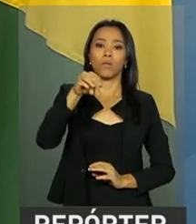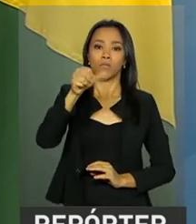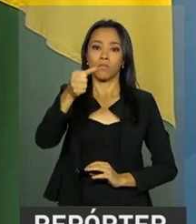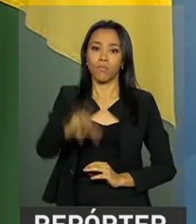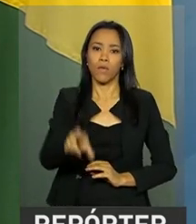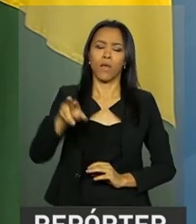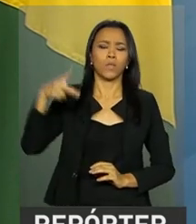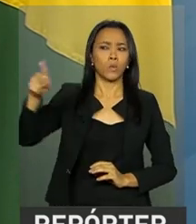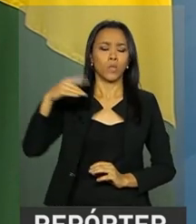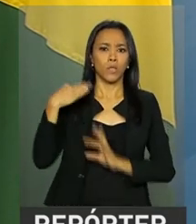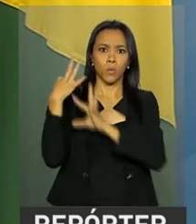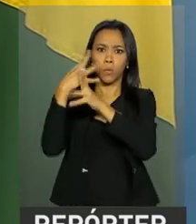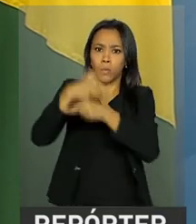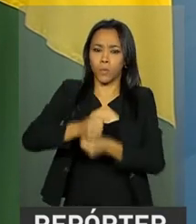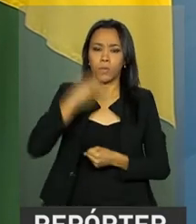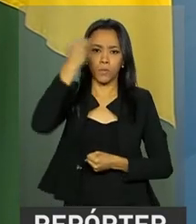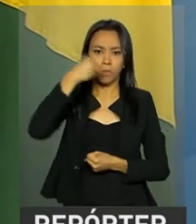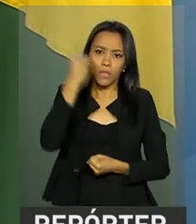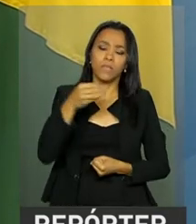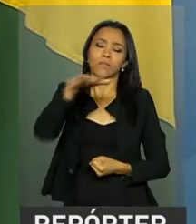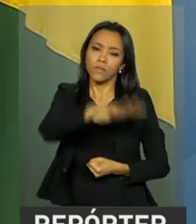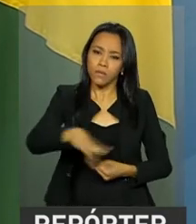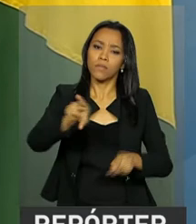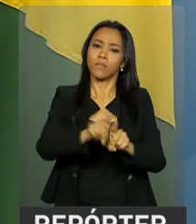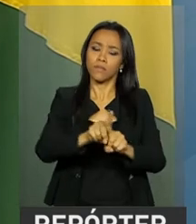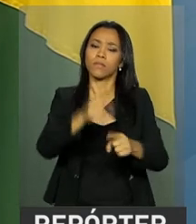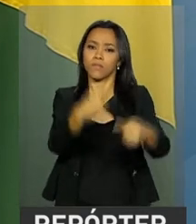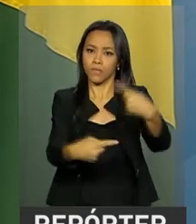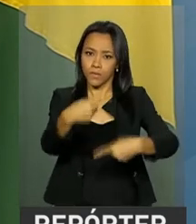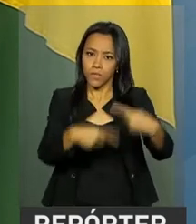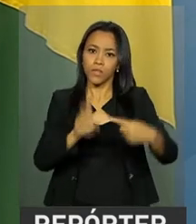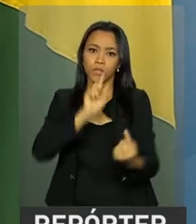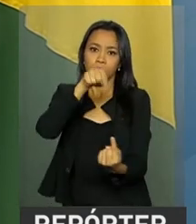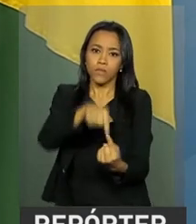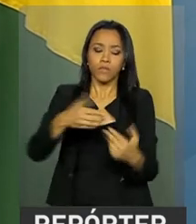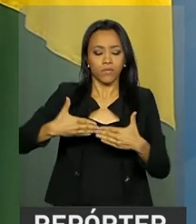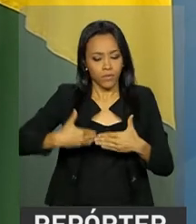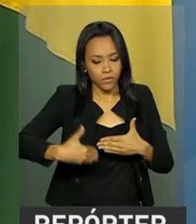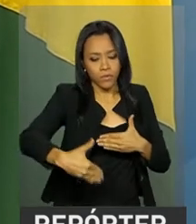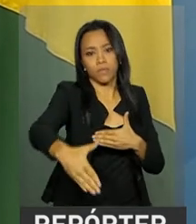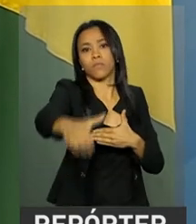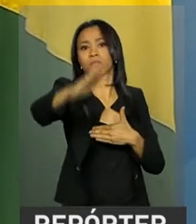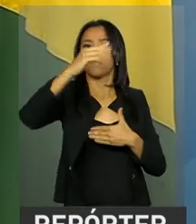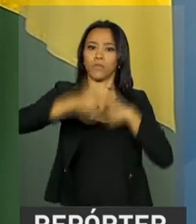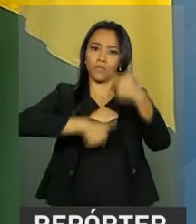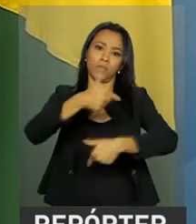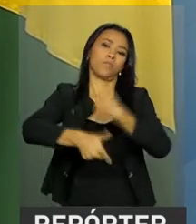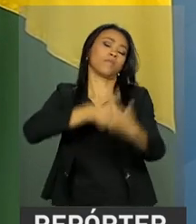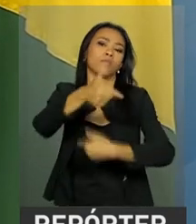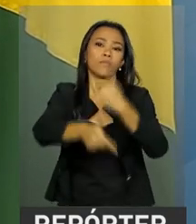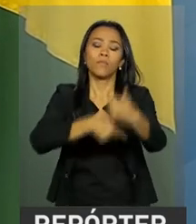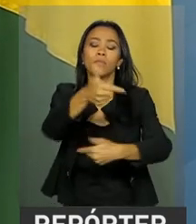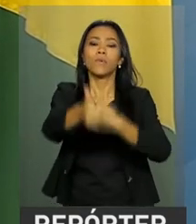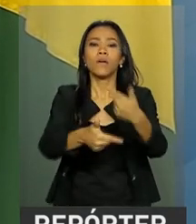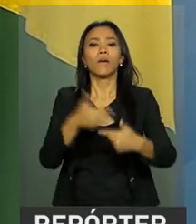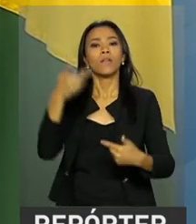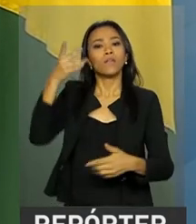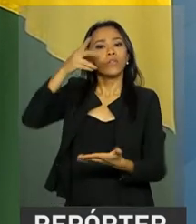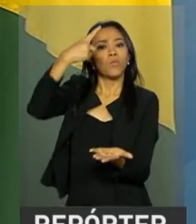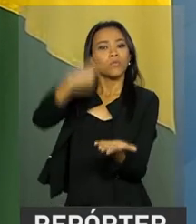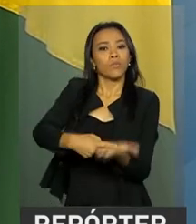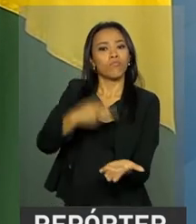sua ampla experiência profissional e política para o trabalho de levar adiante a agenda de atribuições sob sua